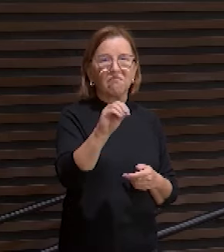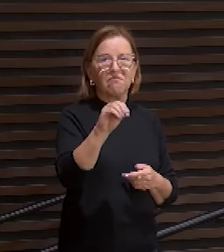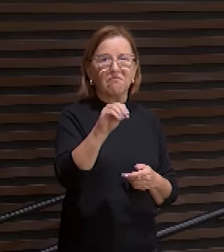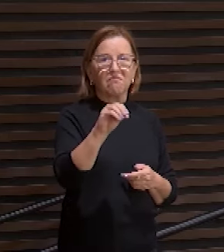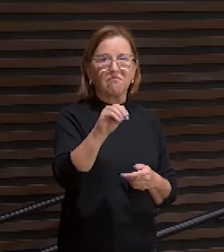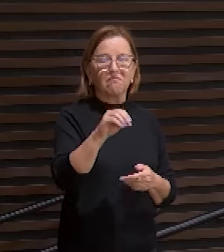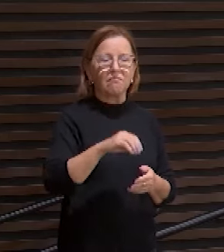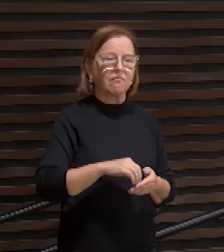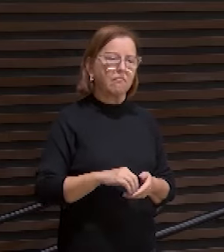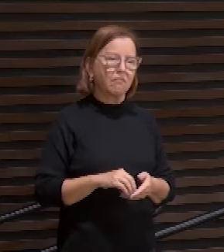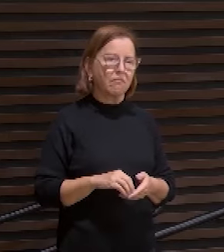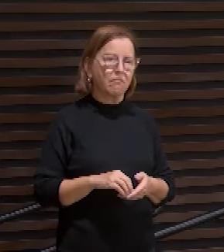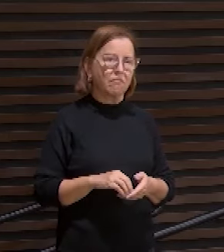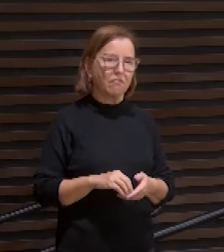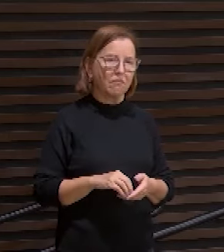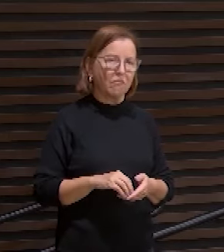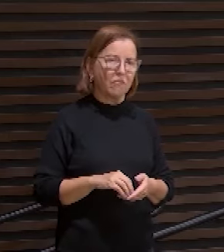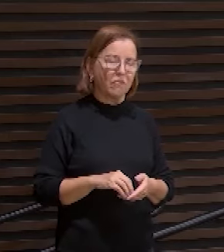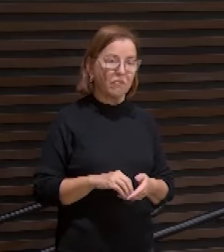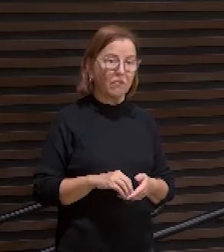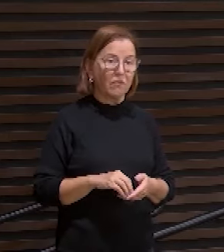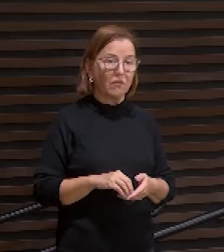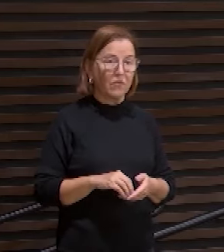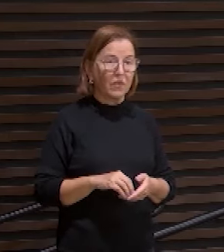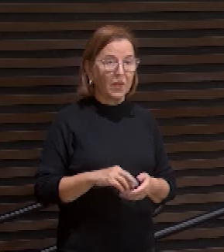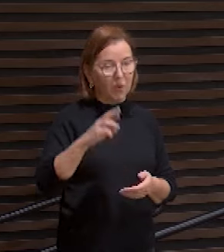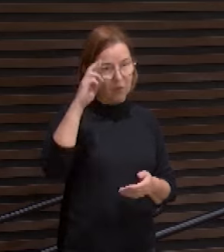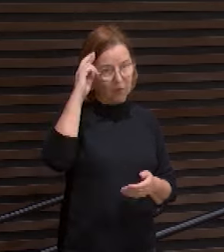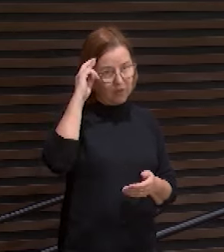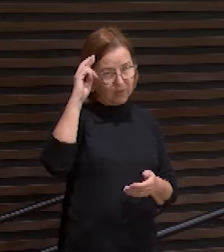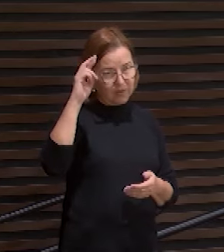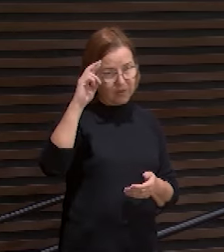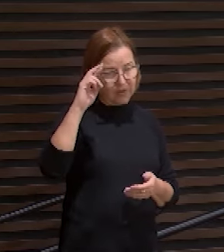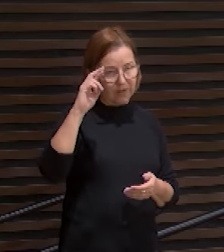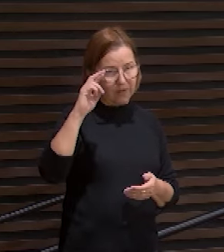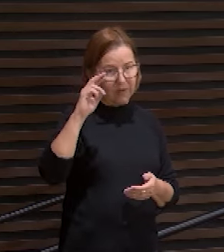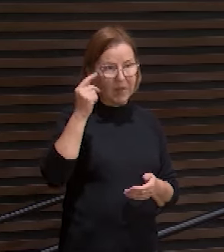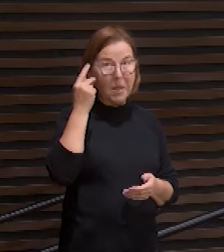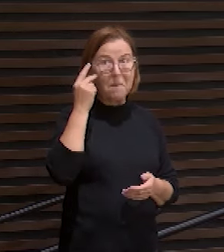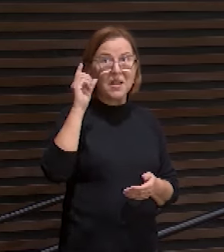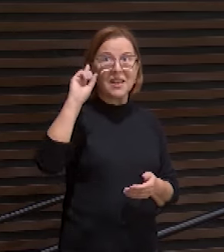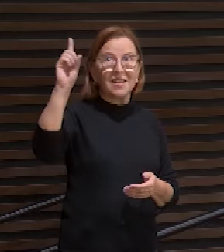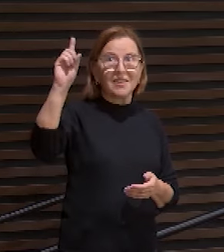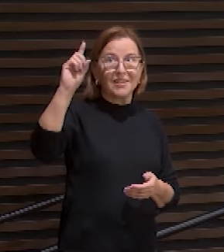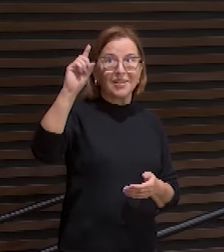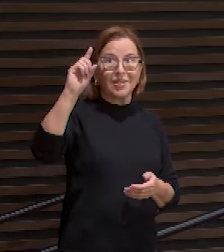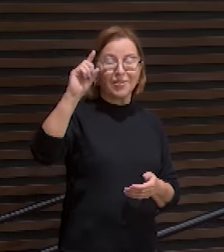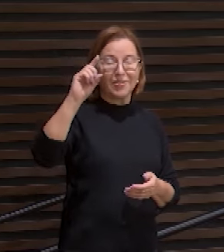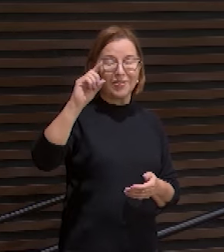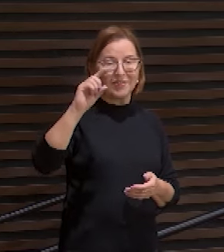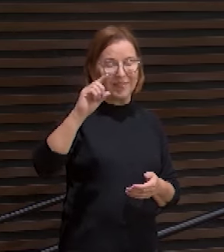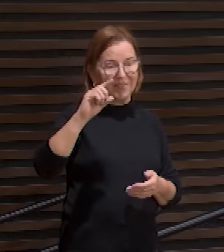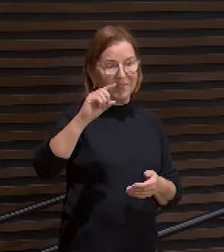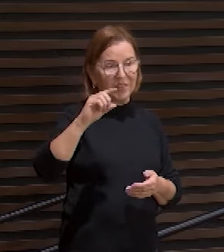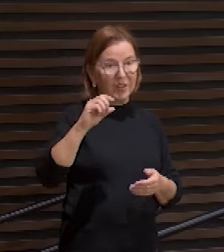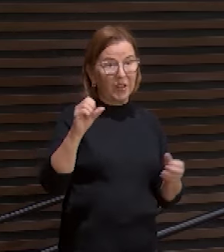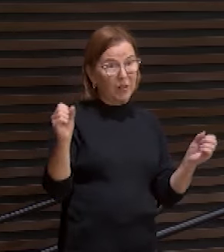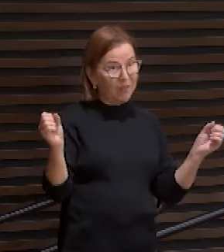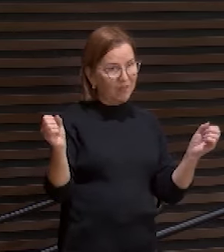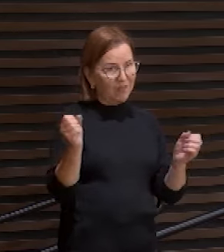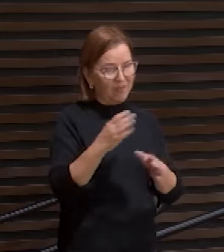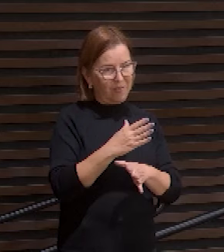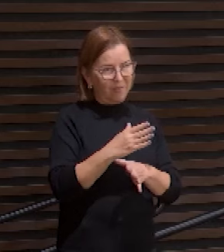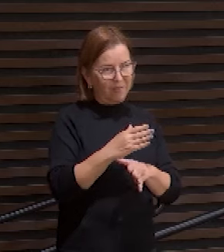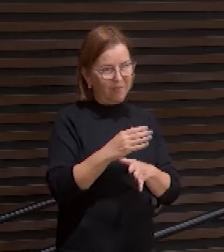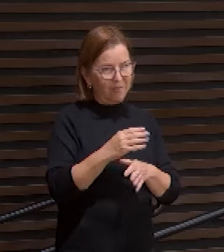Ele era como um renovo e como raiz de uma terra seca. Aos olhos de Deus, isso mostra que ele era... Um renovo é